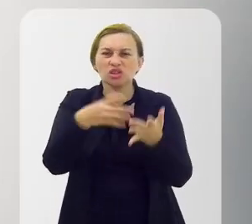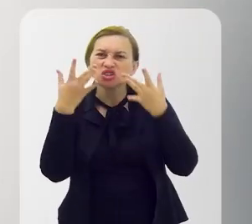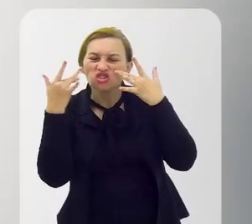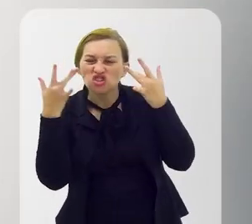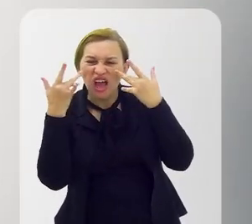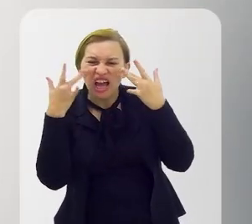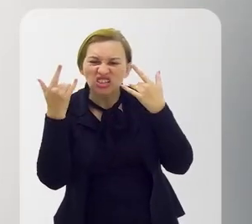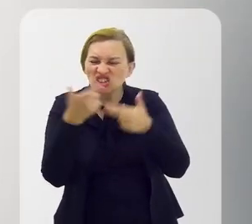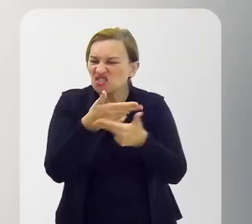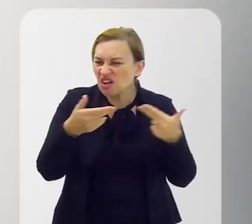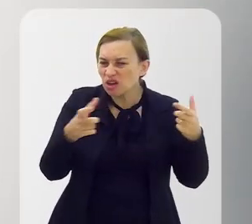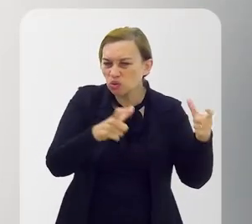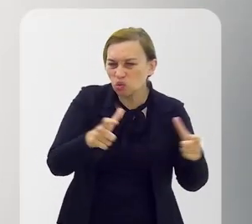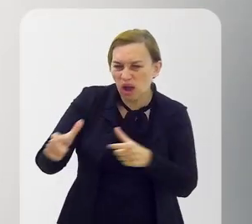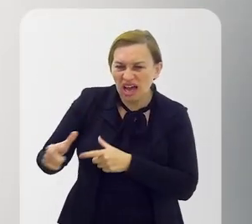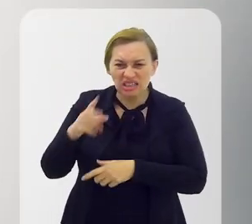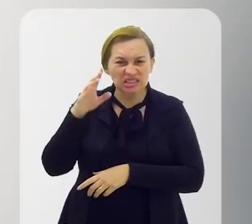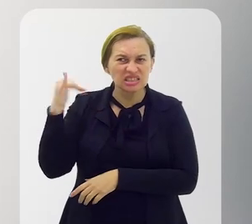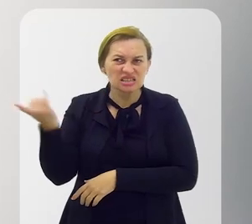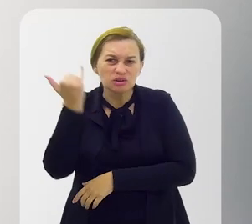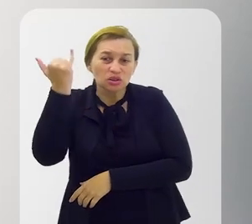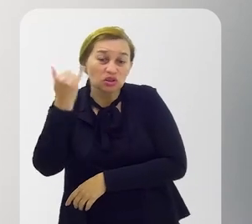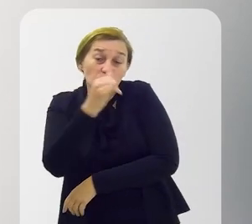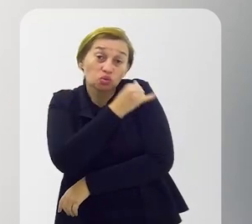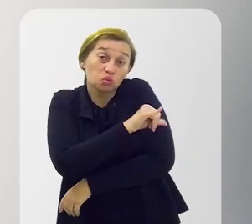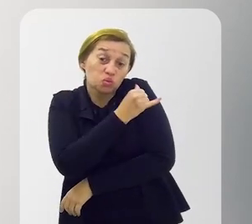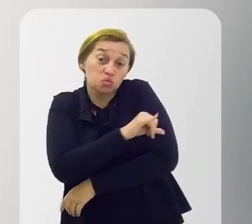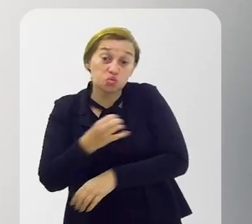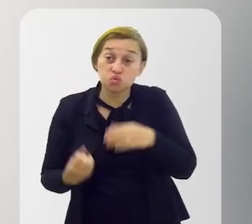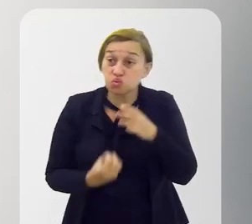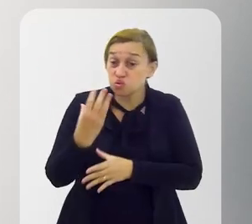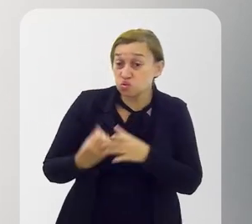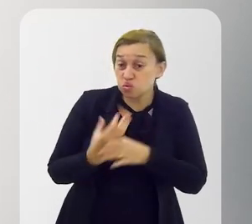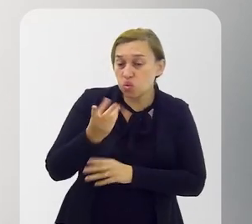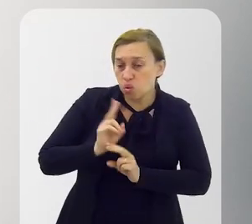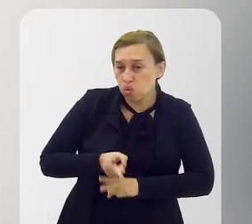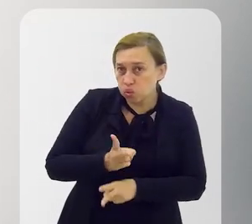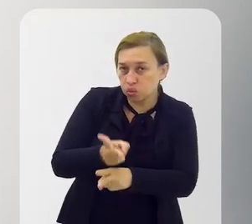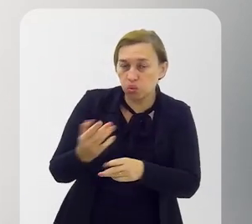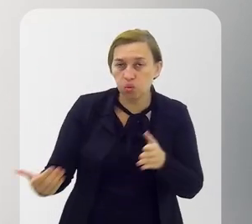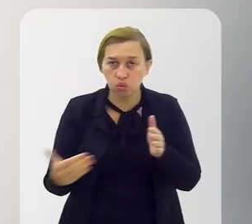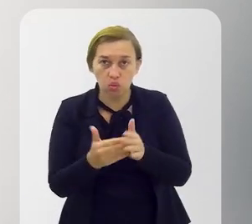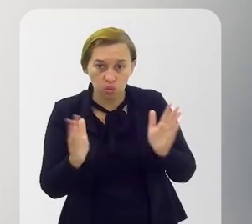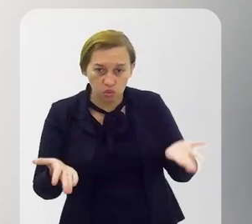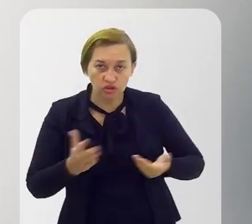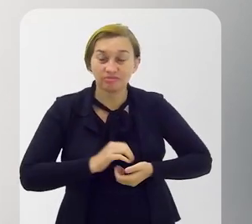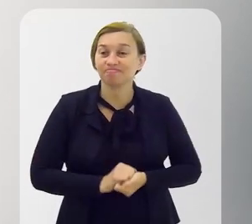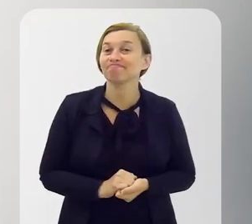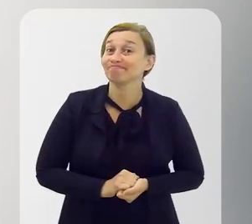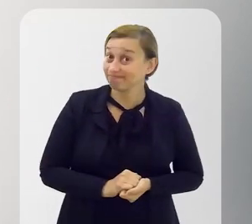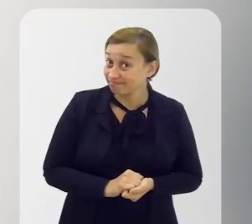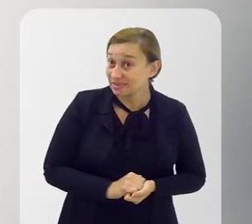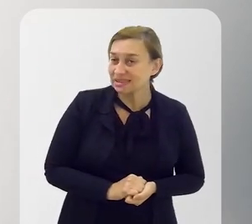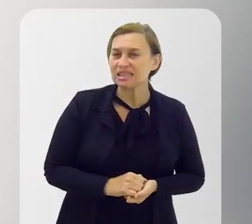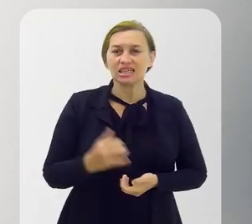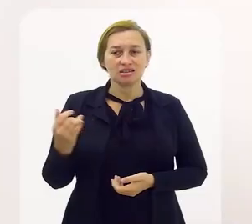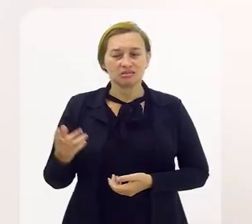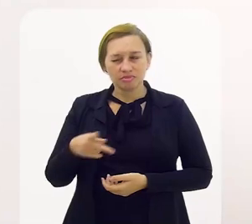grupo Que fez muitas coisas legais Importantes Do Rio E Enfim Aí continuei nessa Até hoje